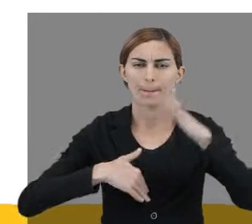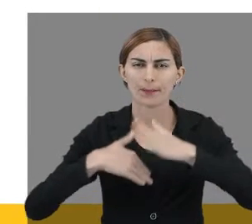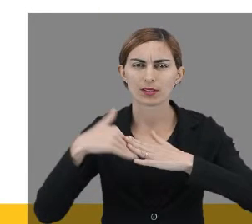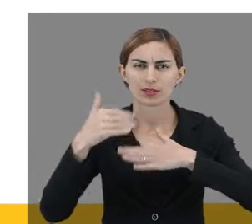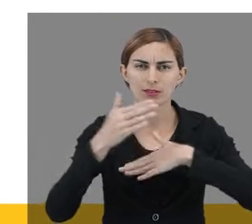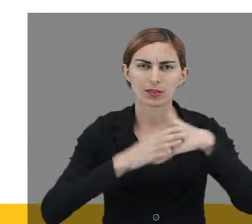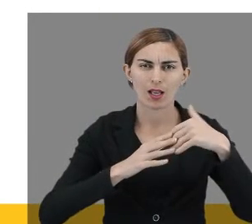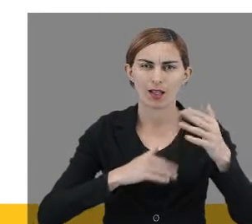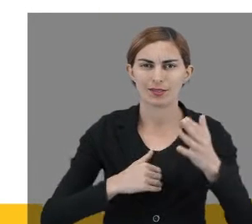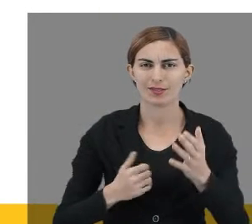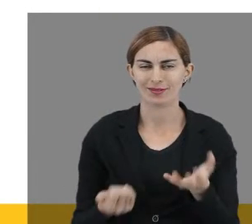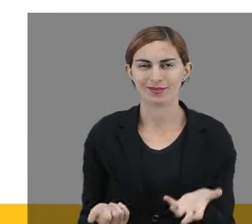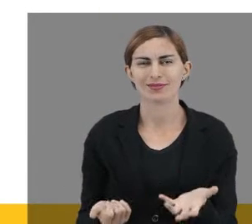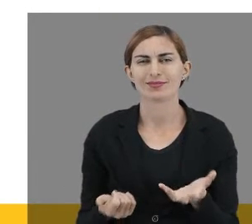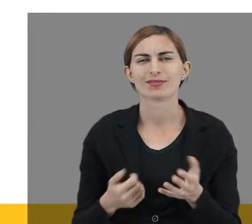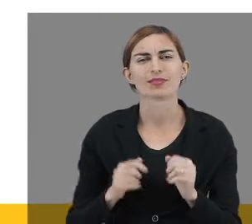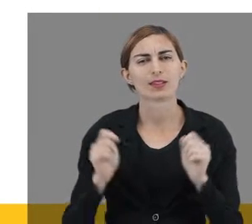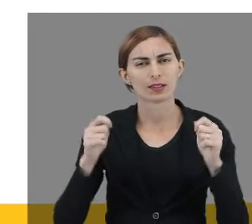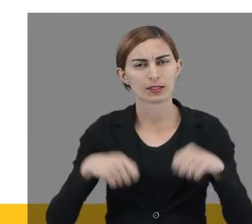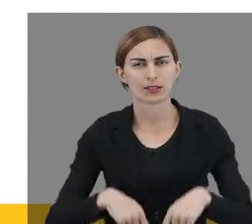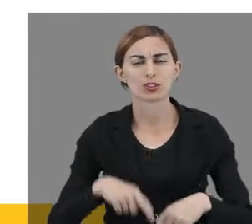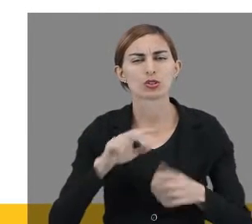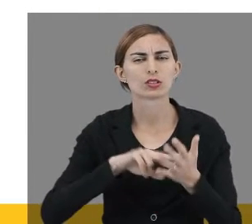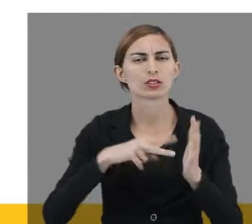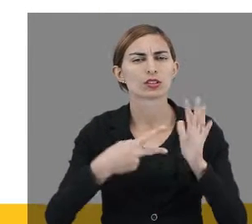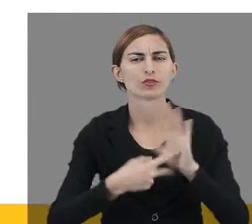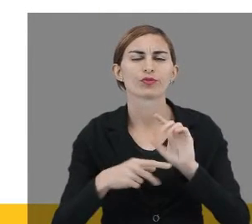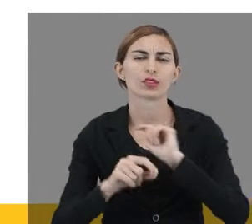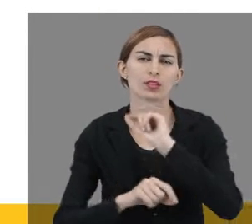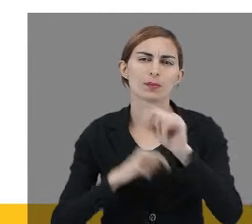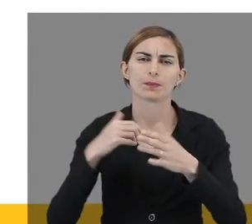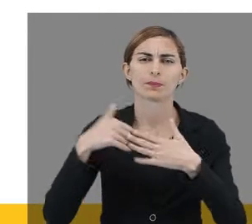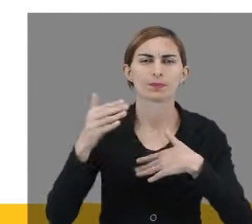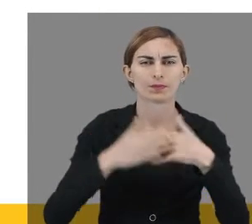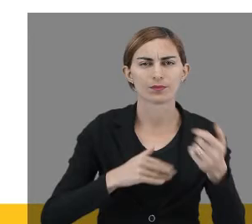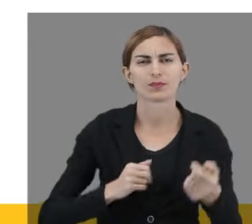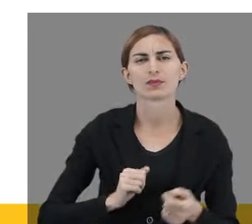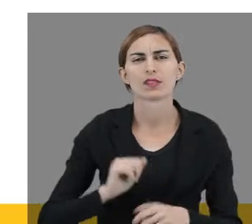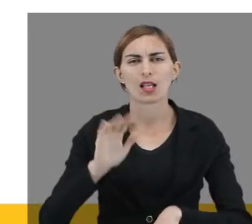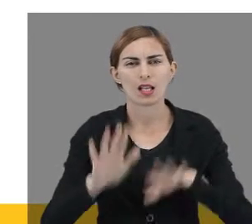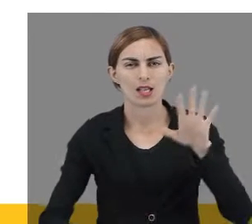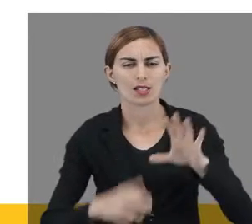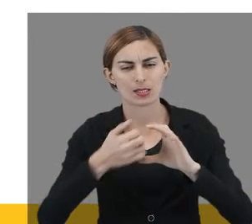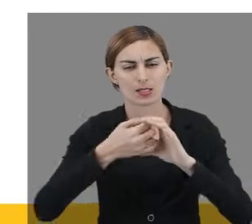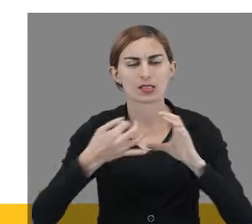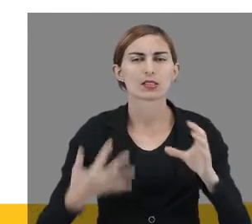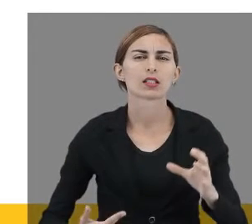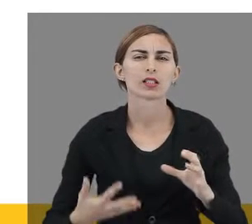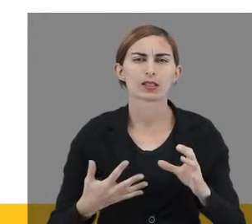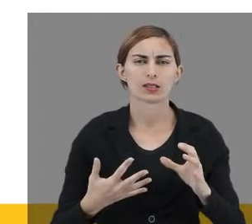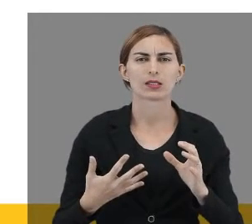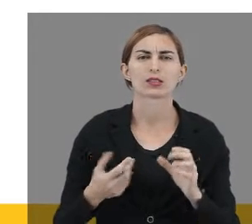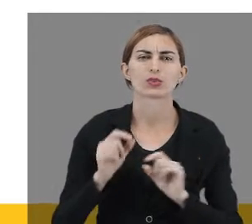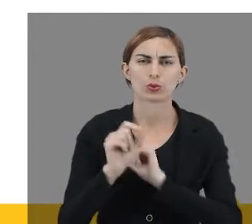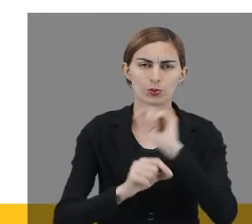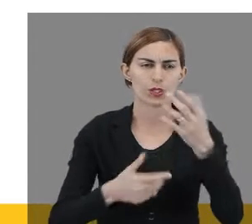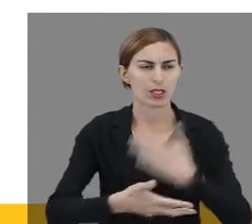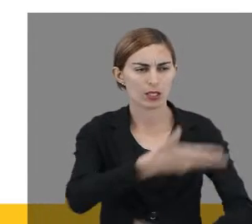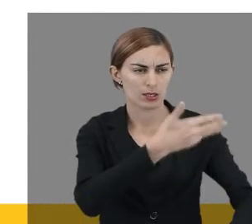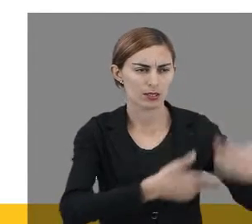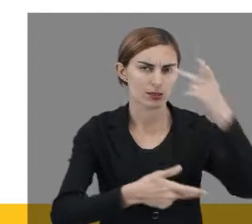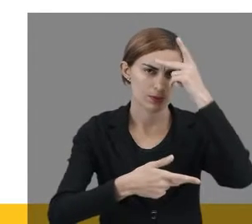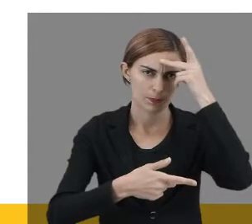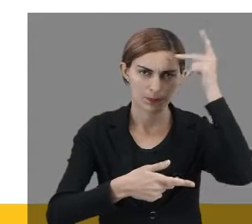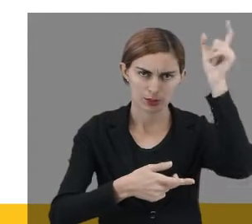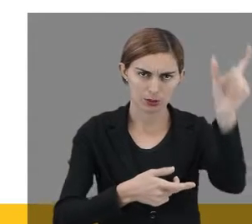capacidades de referência conjunta. O significa isso? É sobre as questões dos aspectos mais sutis dessa